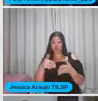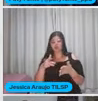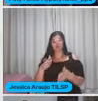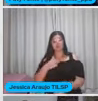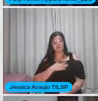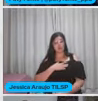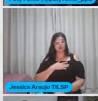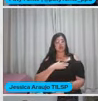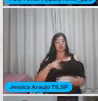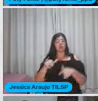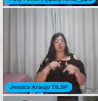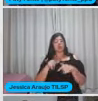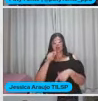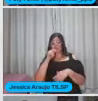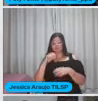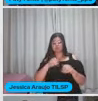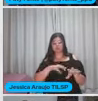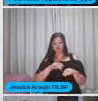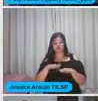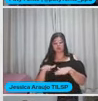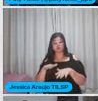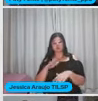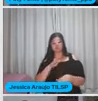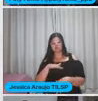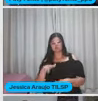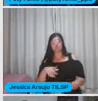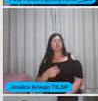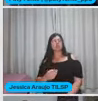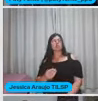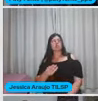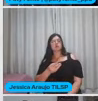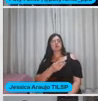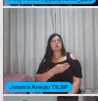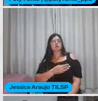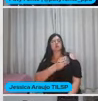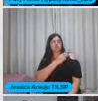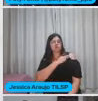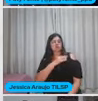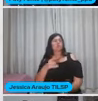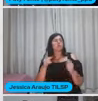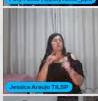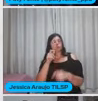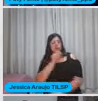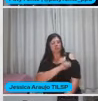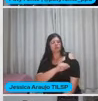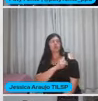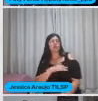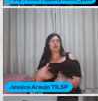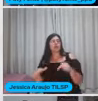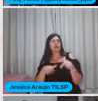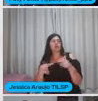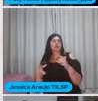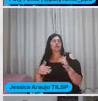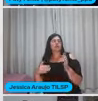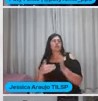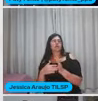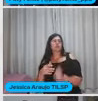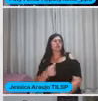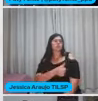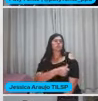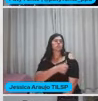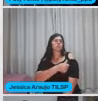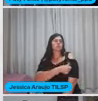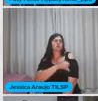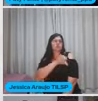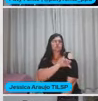Até no ensino médio No Rio Trabalha até o ensino fundamental 2 E aí as crianças vão descobrindo Que aquilo que elas achavam Que era um valão É o